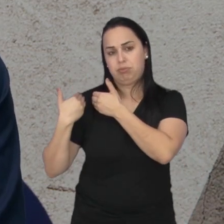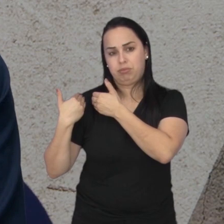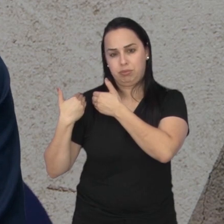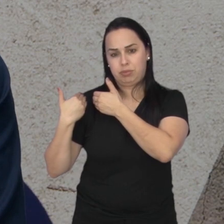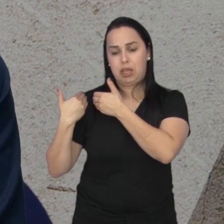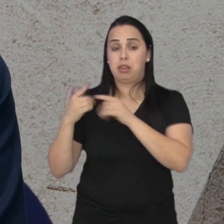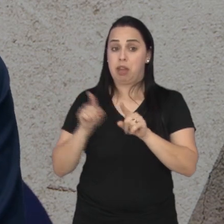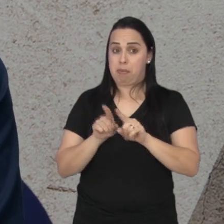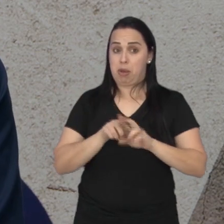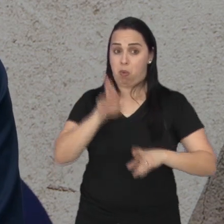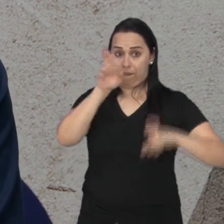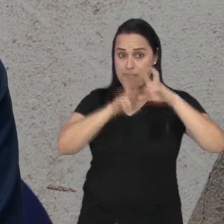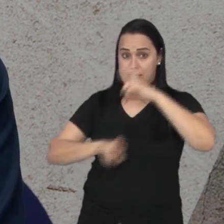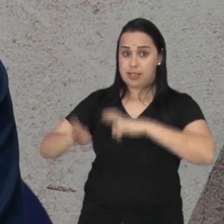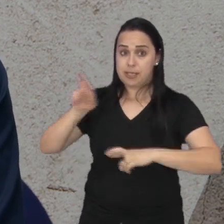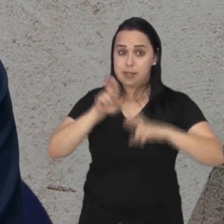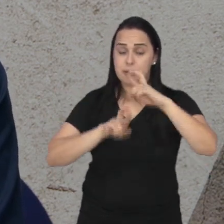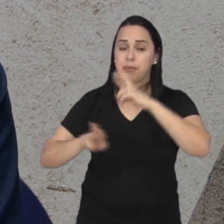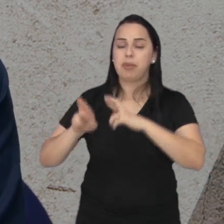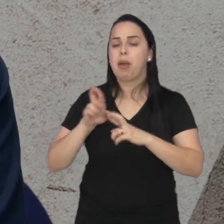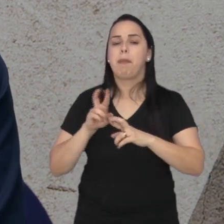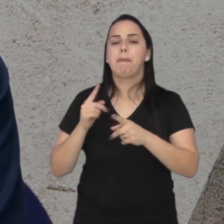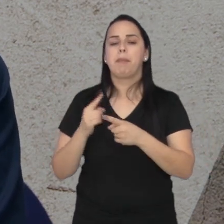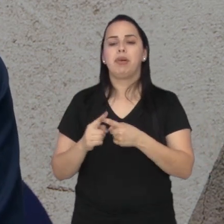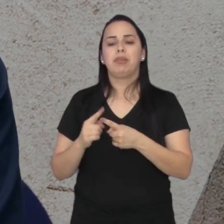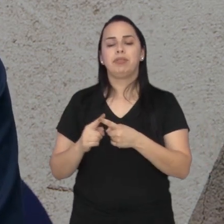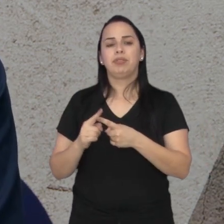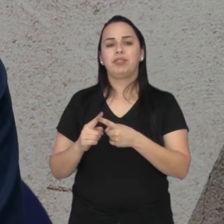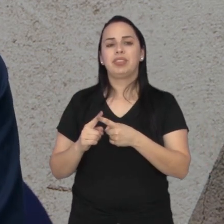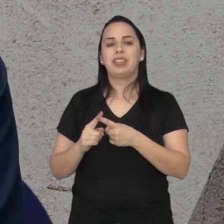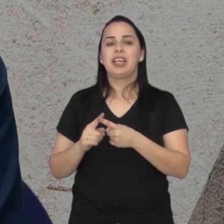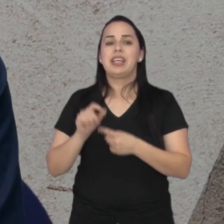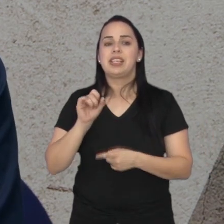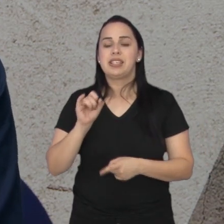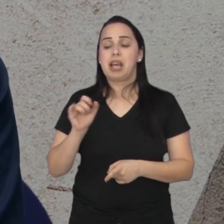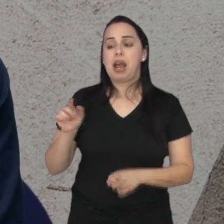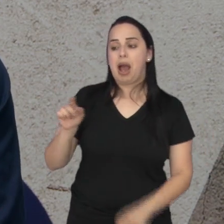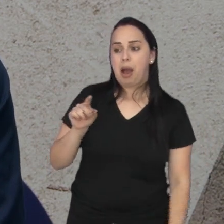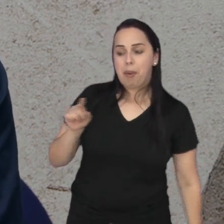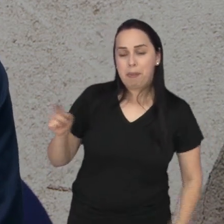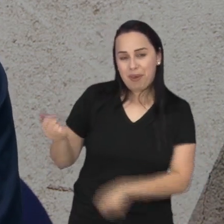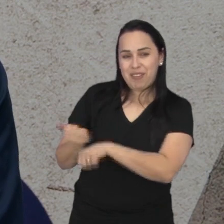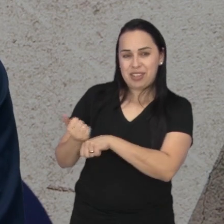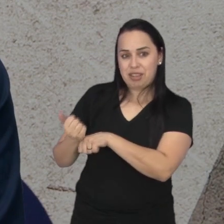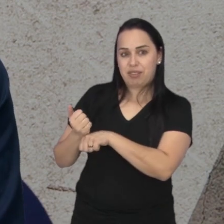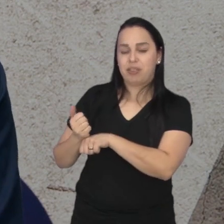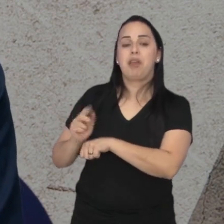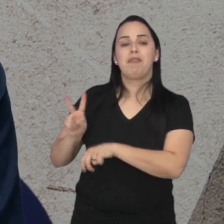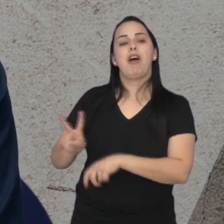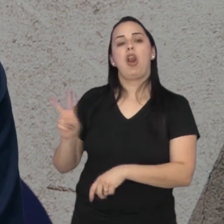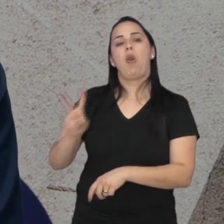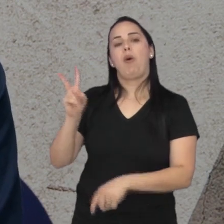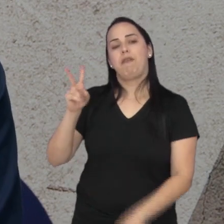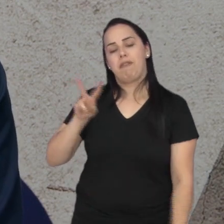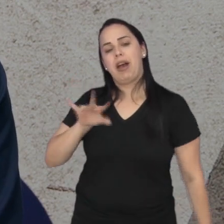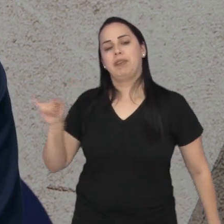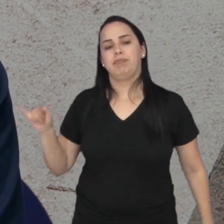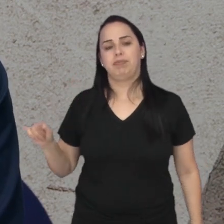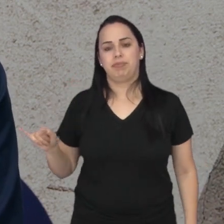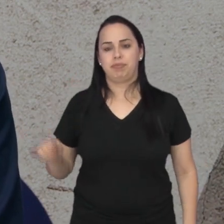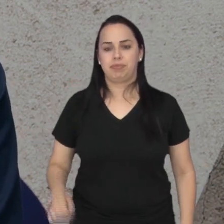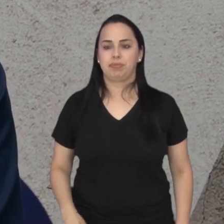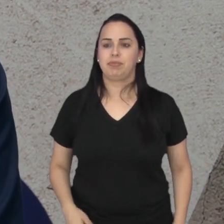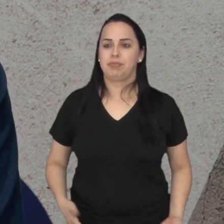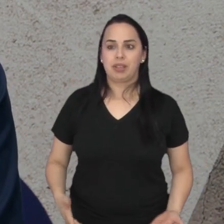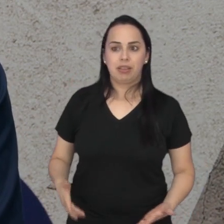fiscalização, porque só assim o profissional vai ser mais valorizado, a